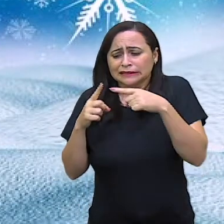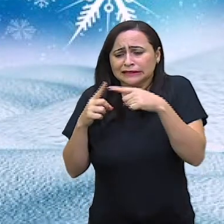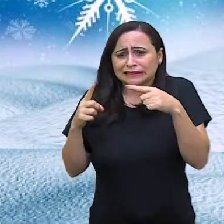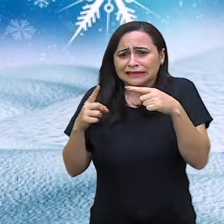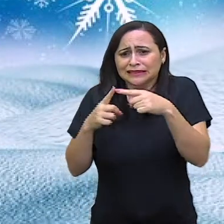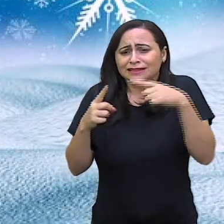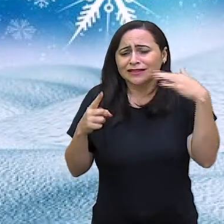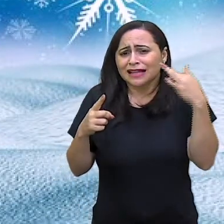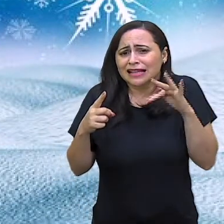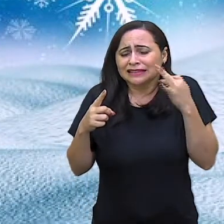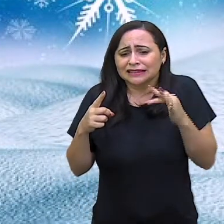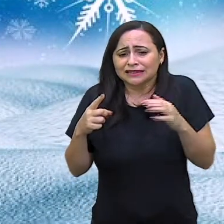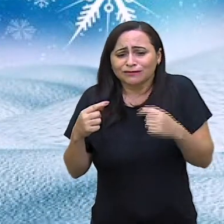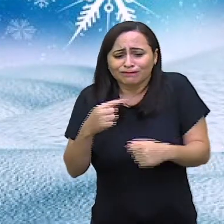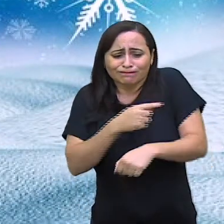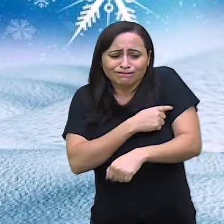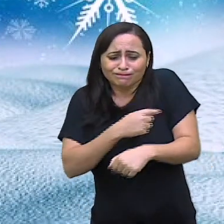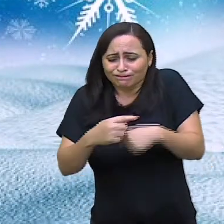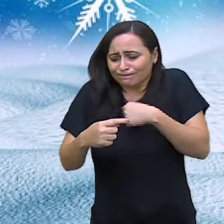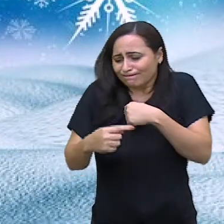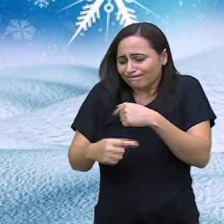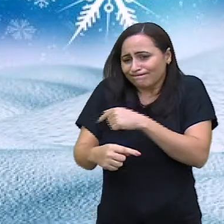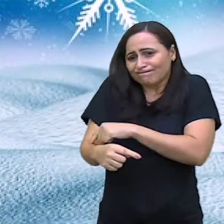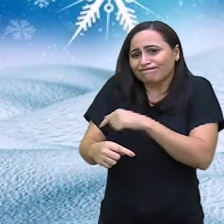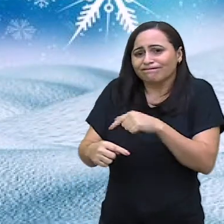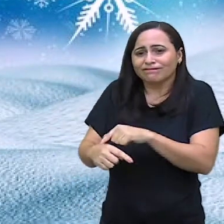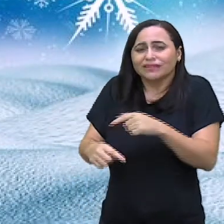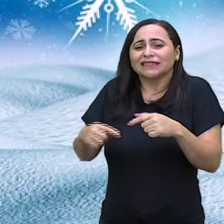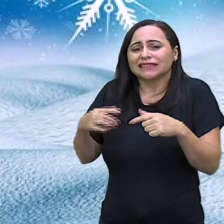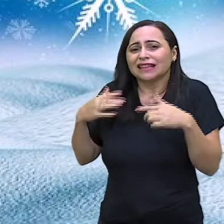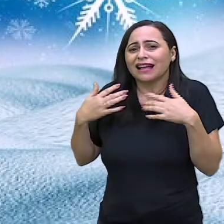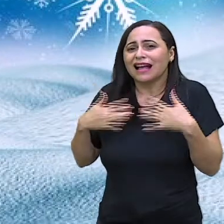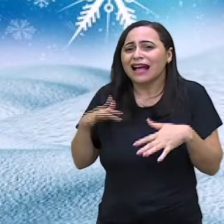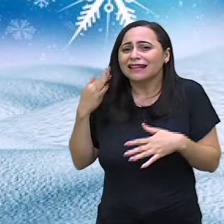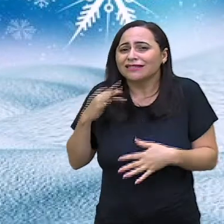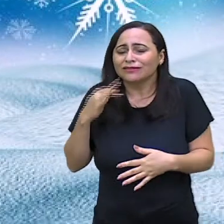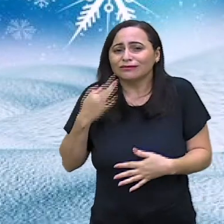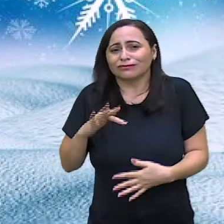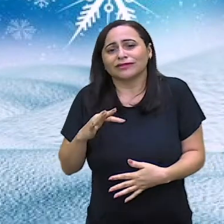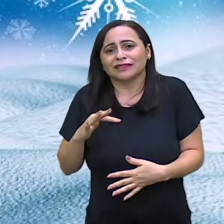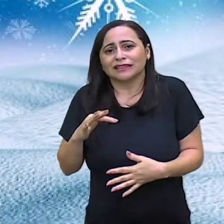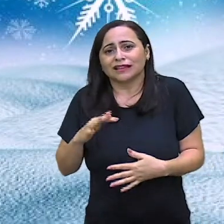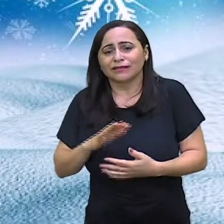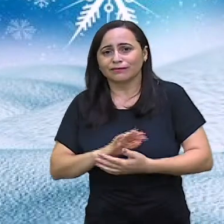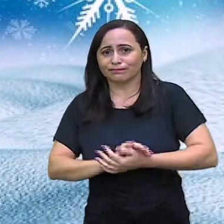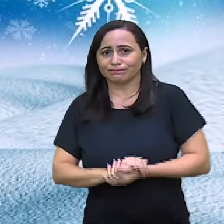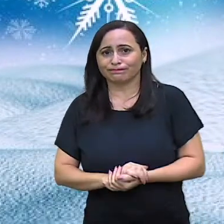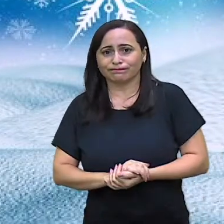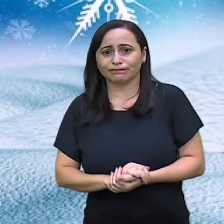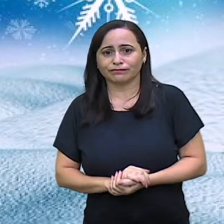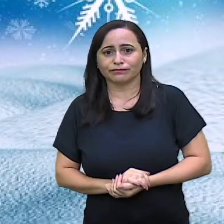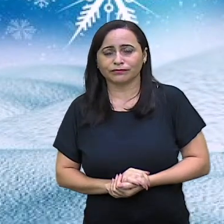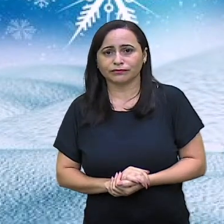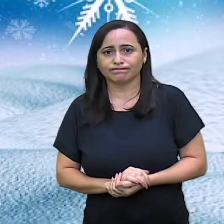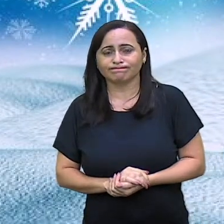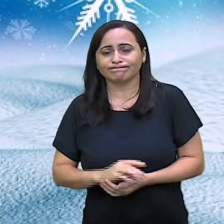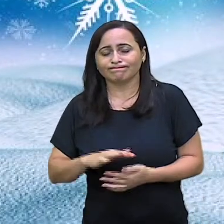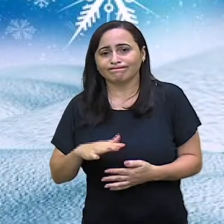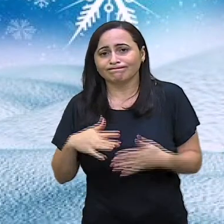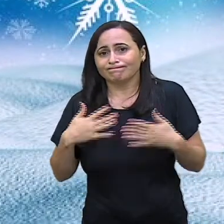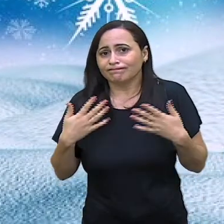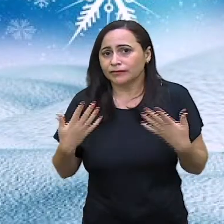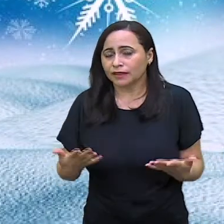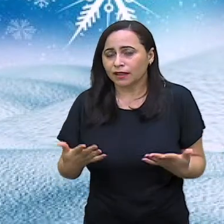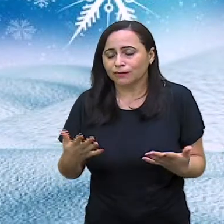mais próximos, justamente os que ofereciam mais calor. Por isso,